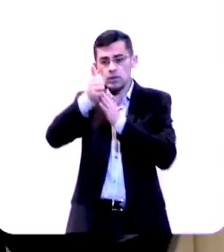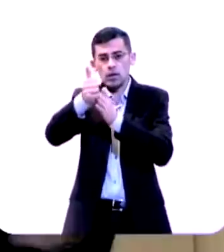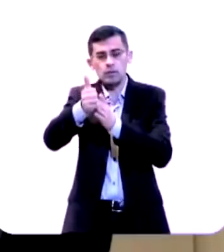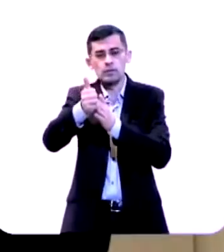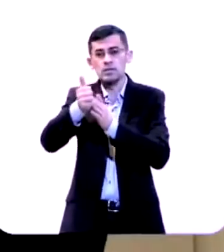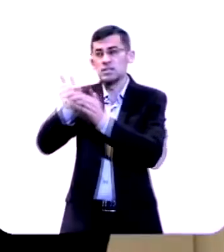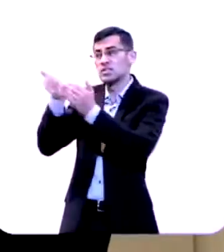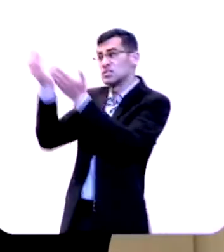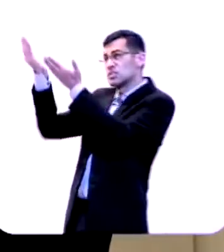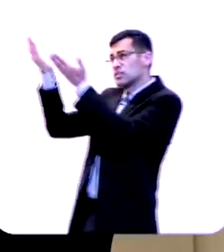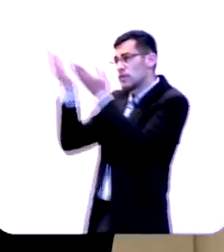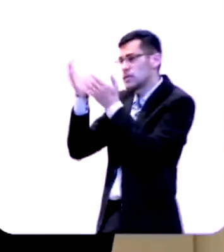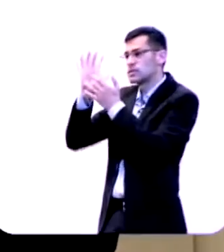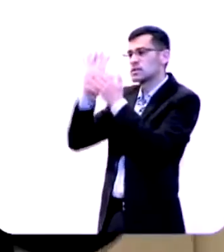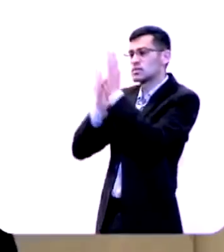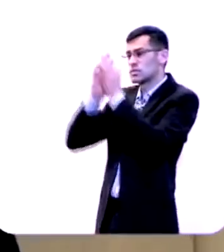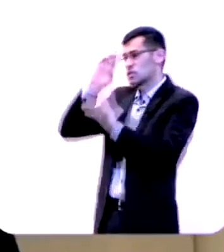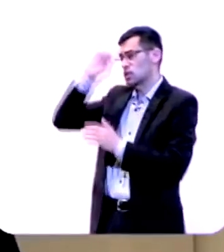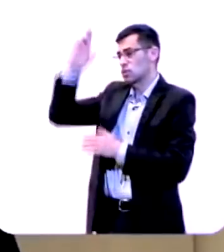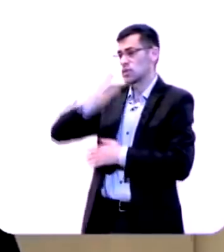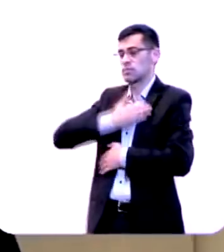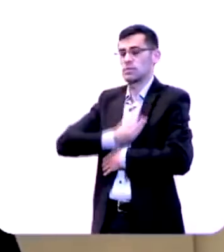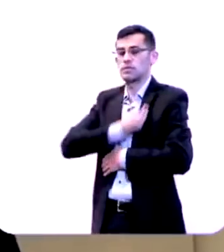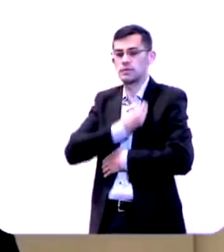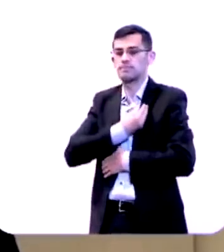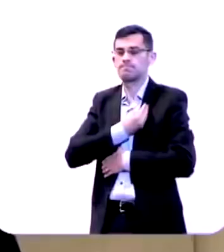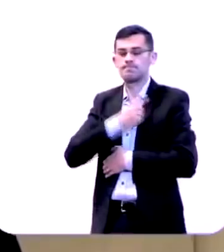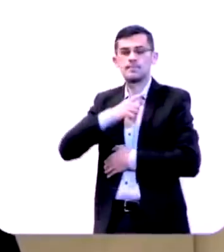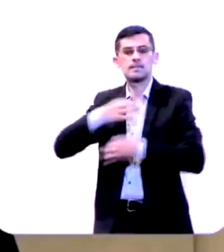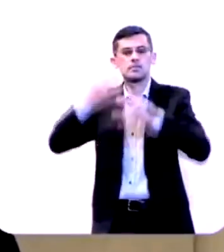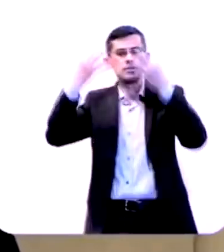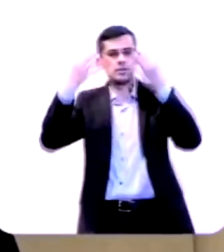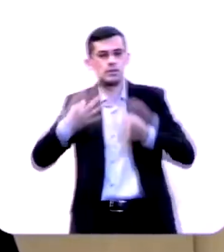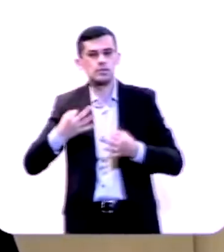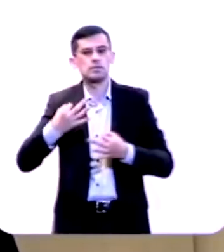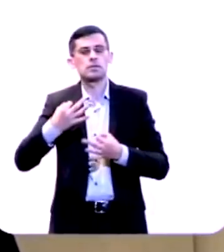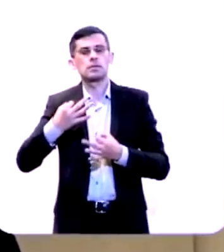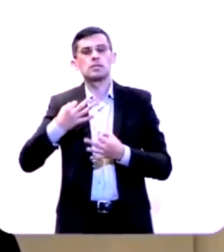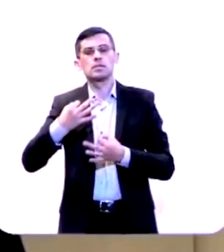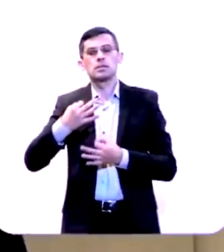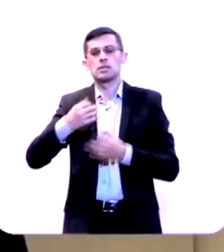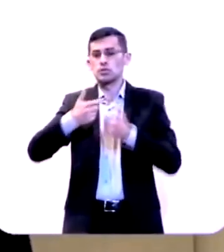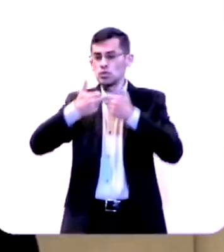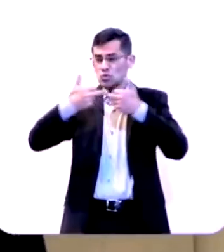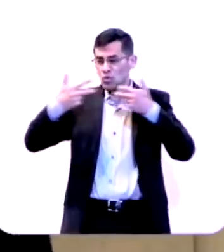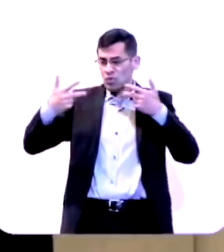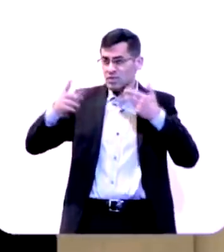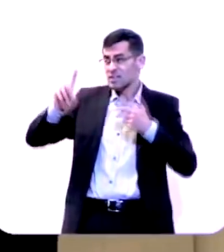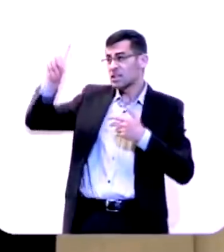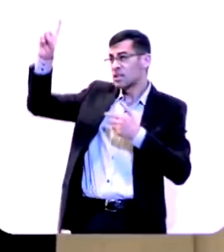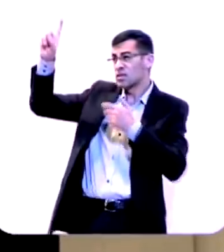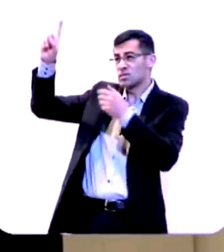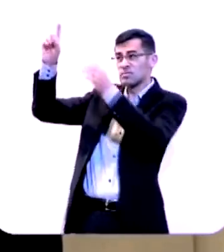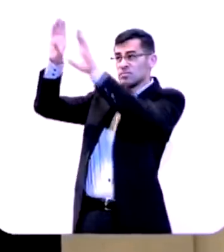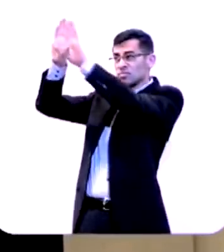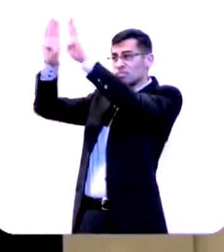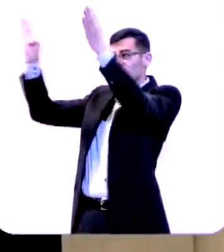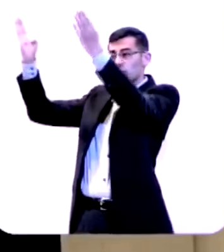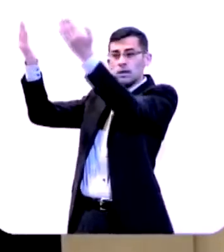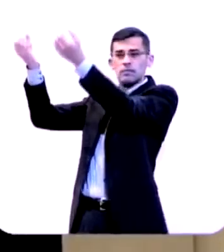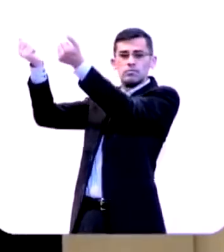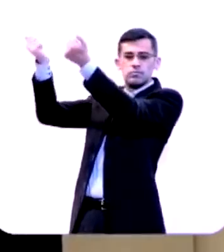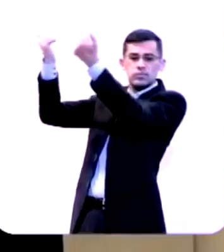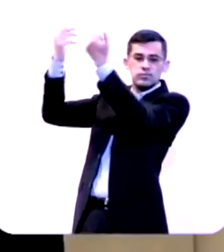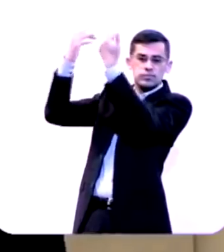Jesus para ser o Senhor da sua vida e eu garanto para você que a chave do tesouro vai abrir as